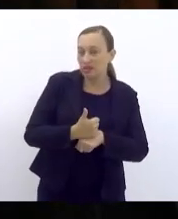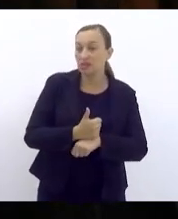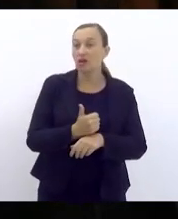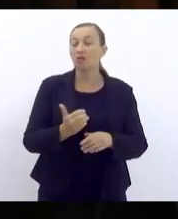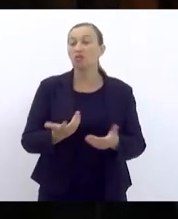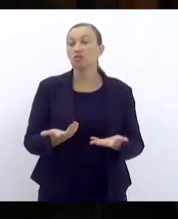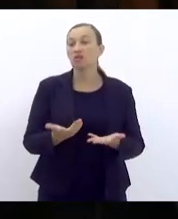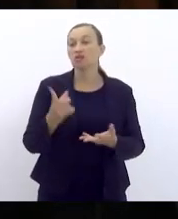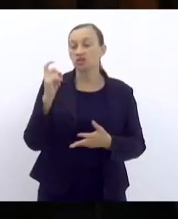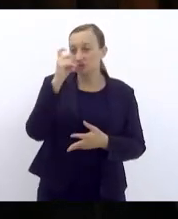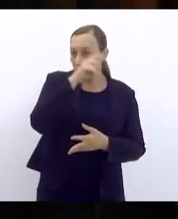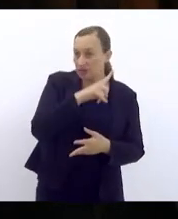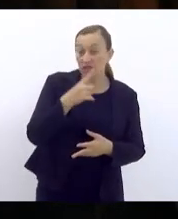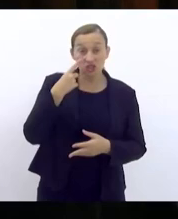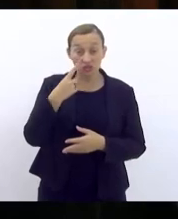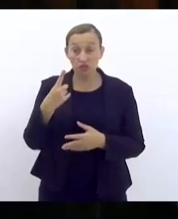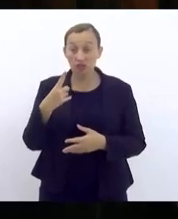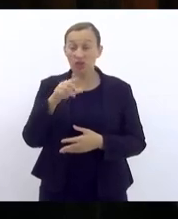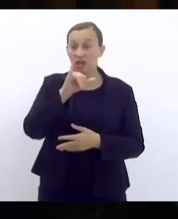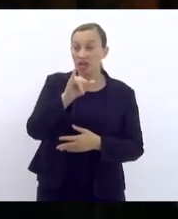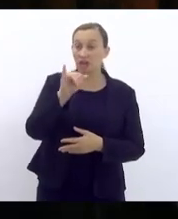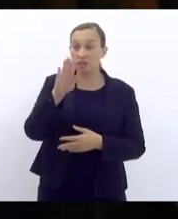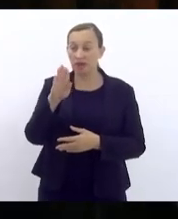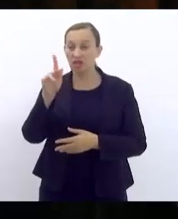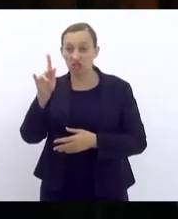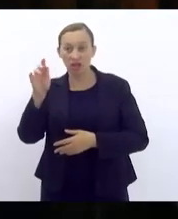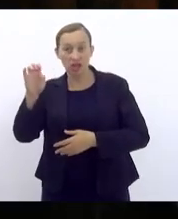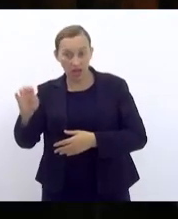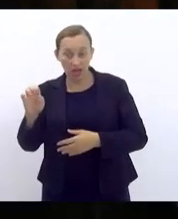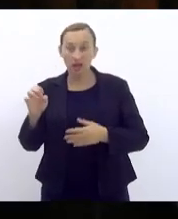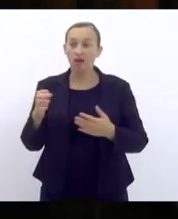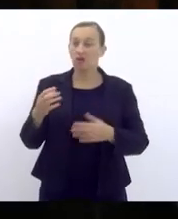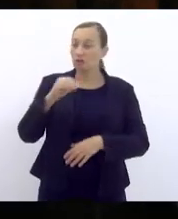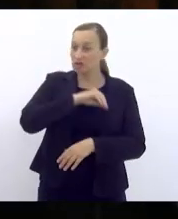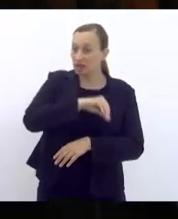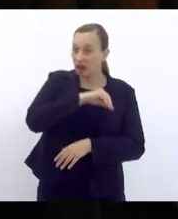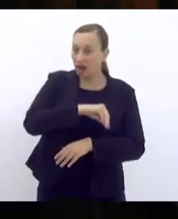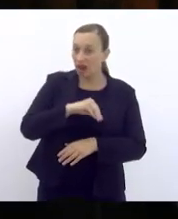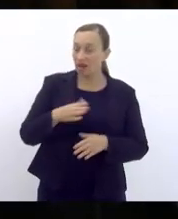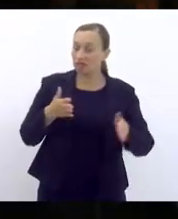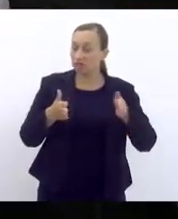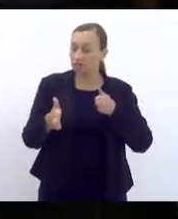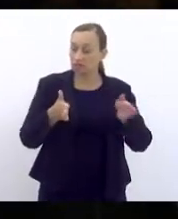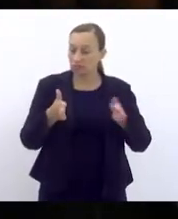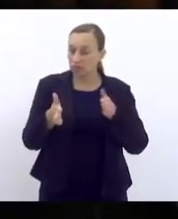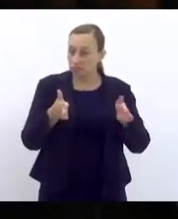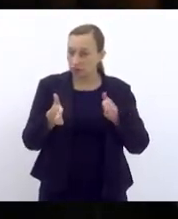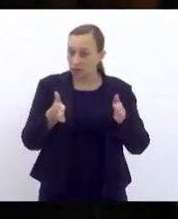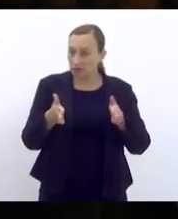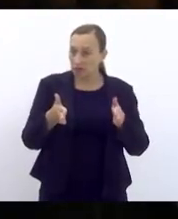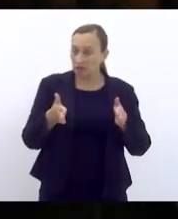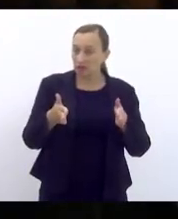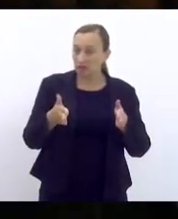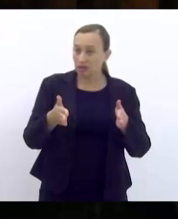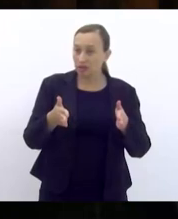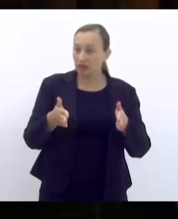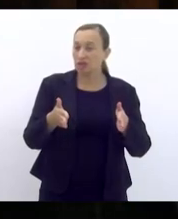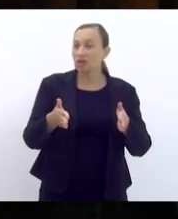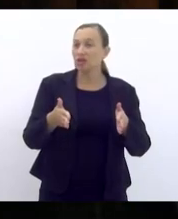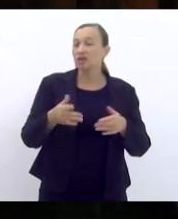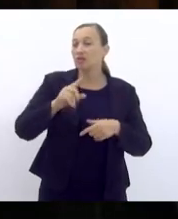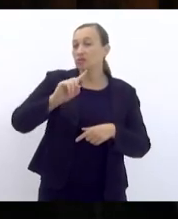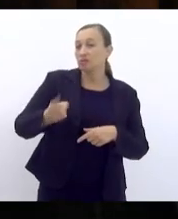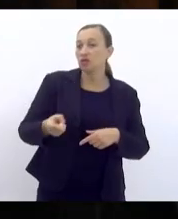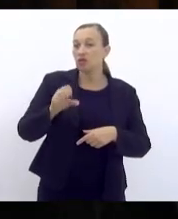do IBGE, comparando o salário, a renda média nesse primeiro trimestre de 2023 das empregadas foi de 1